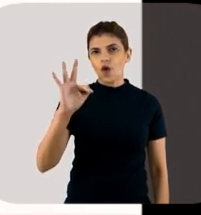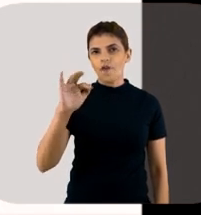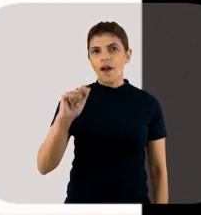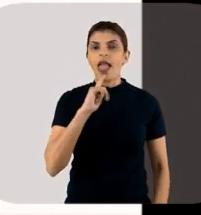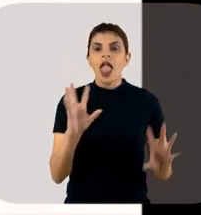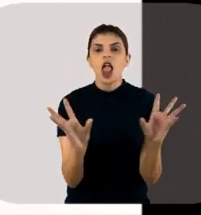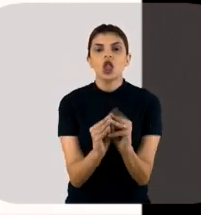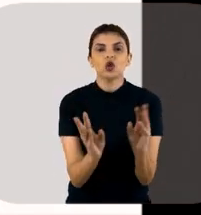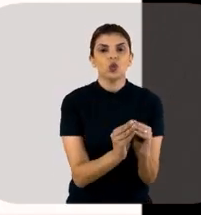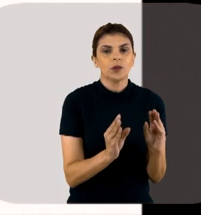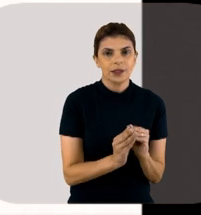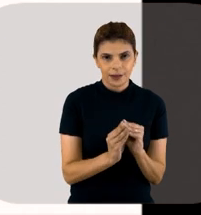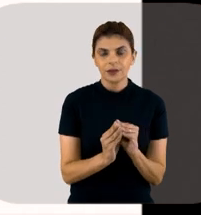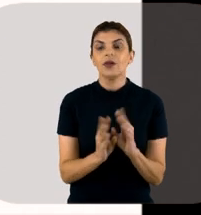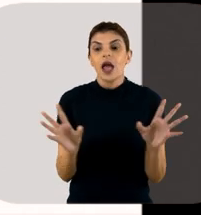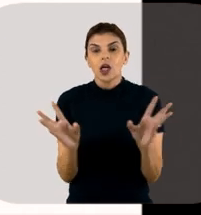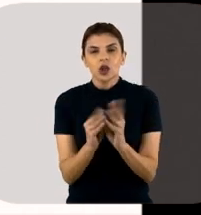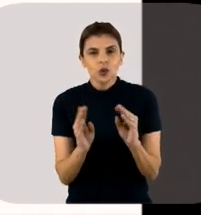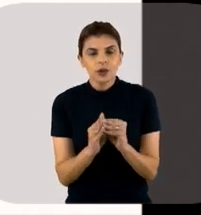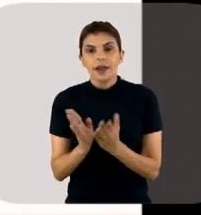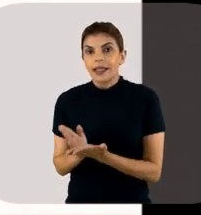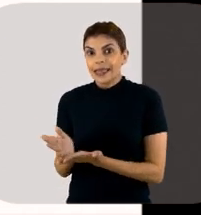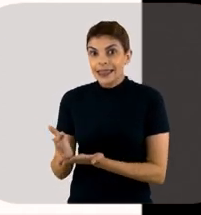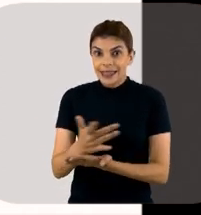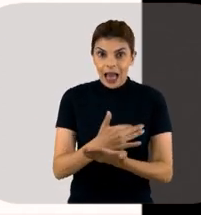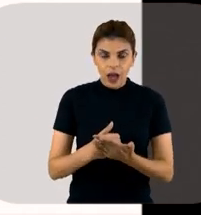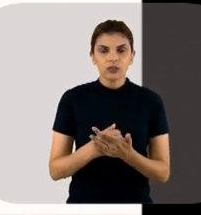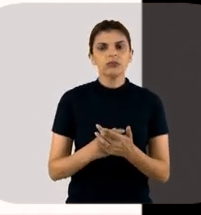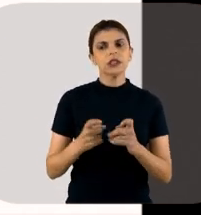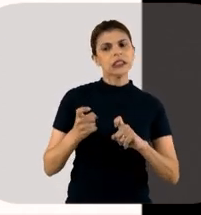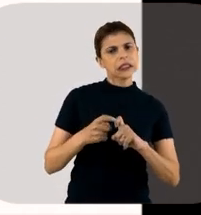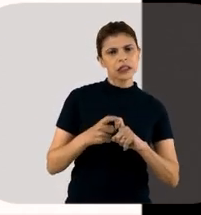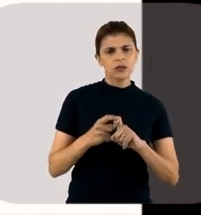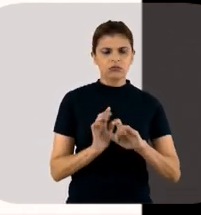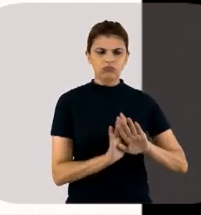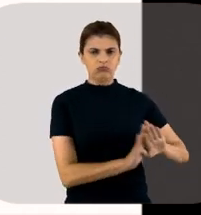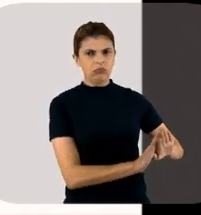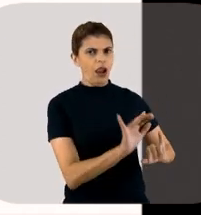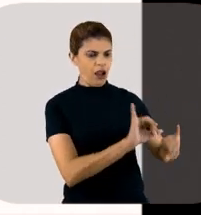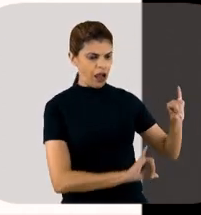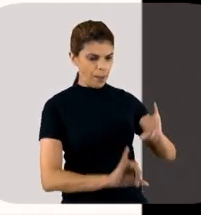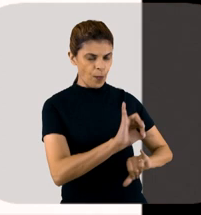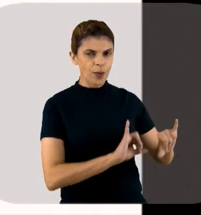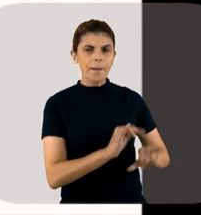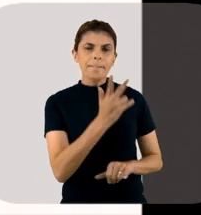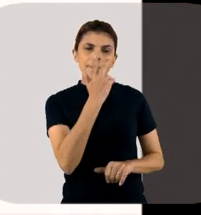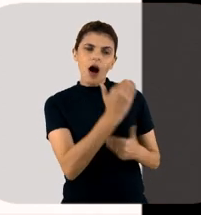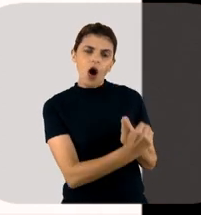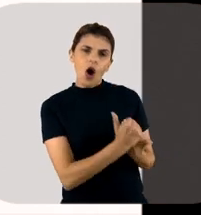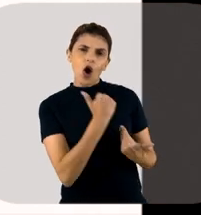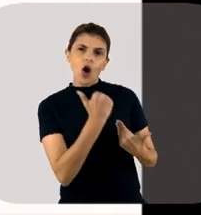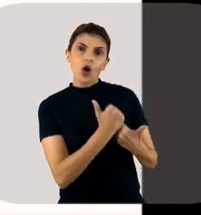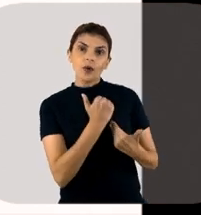reduzido, baseado muito mais em dados clínicos e não laboratoriais, como